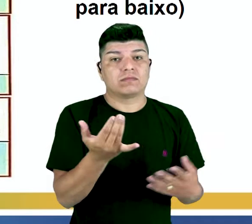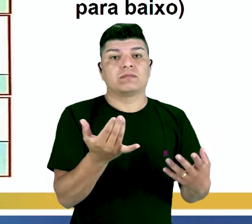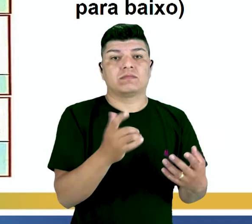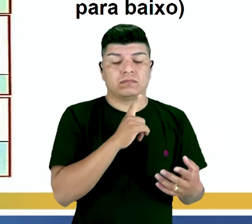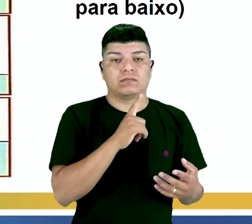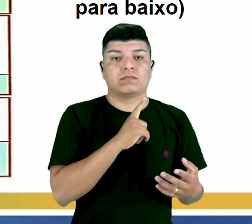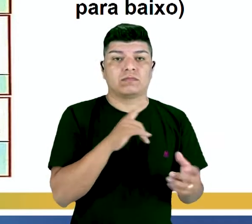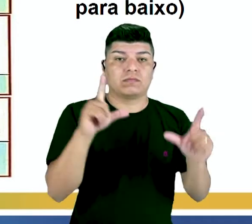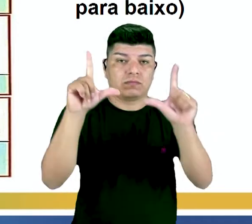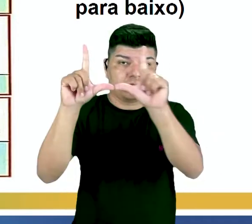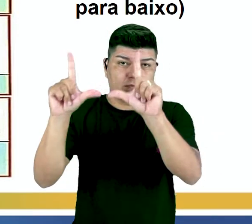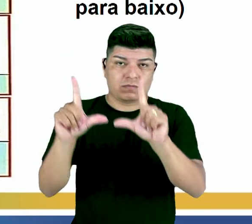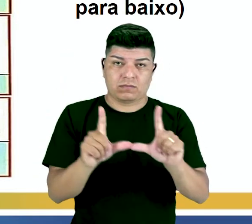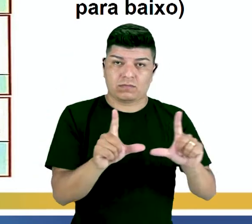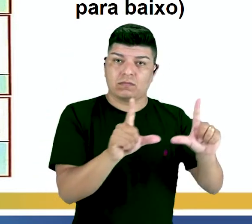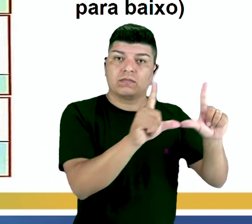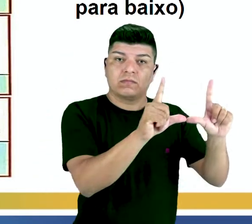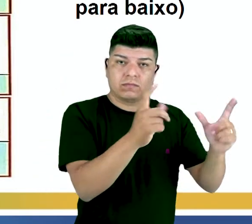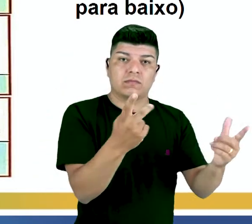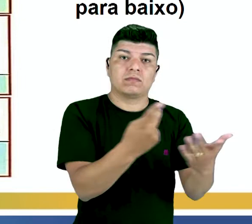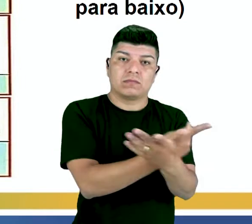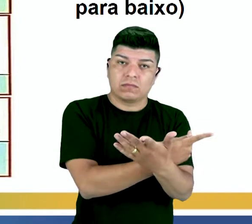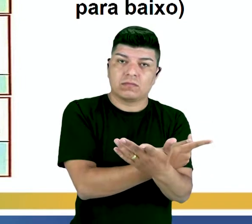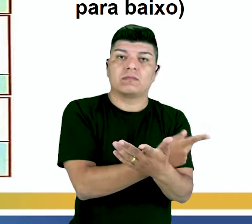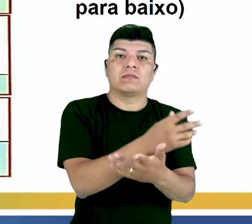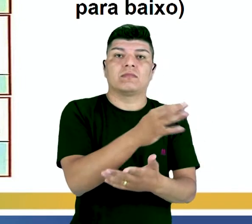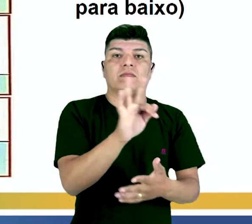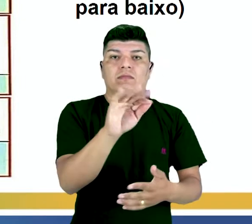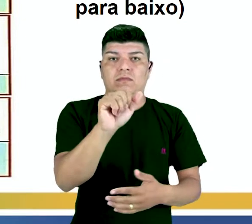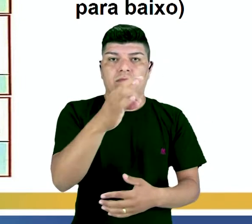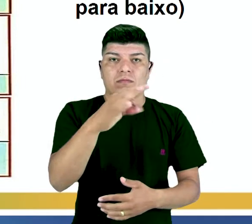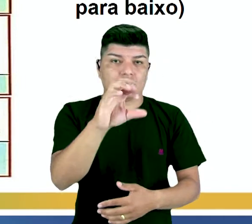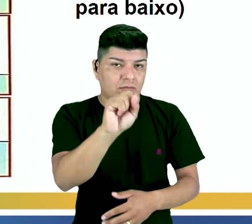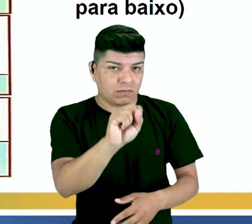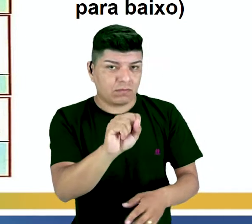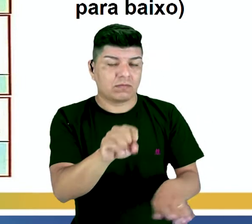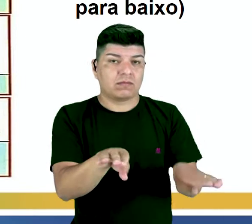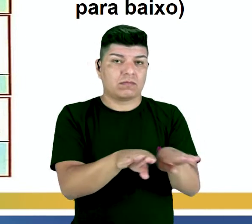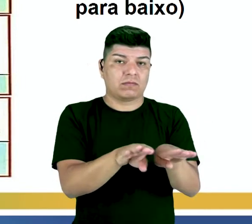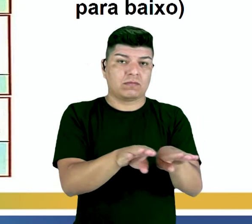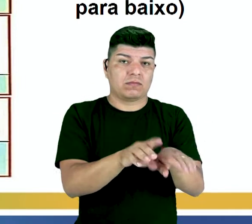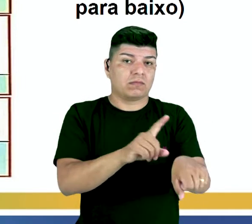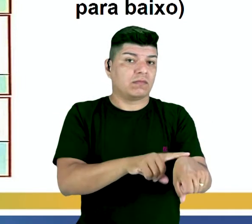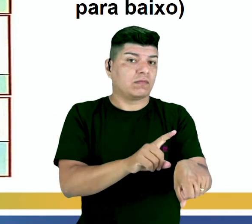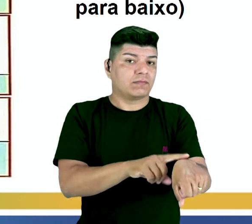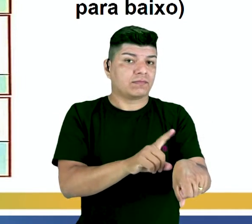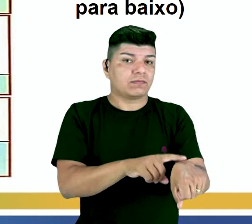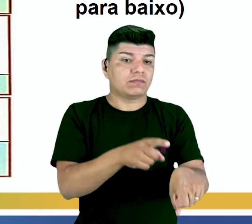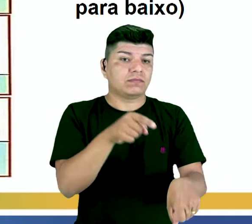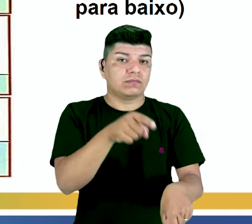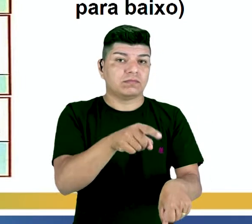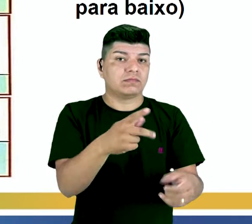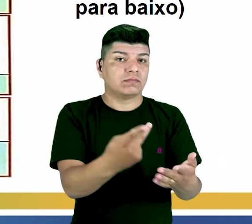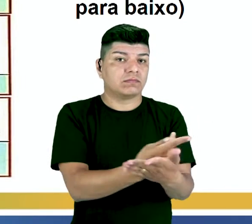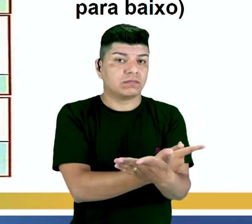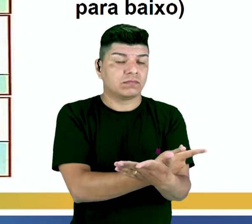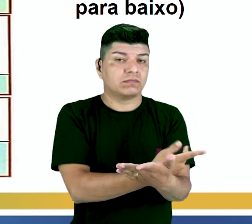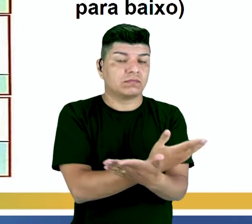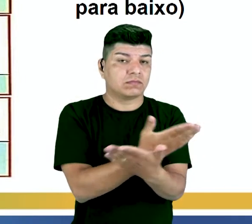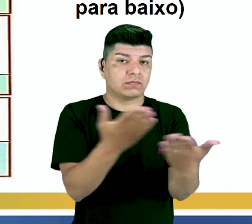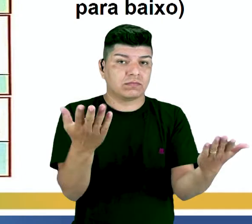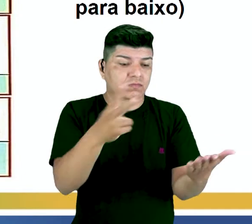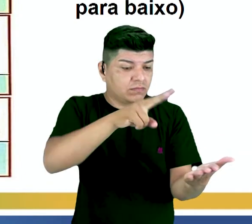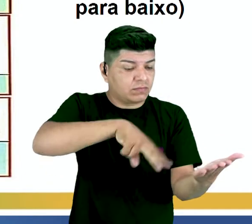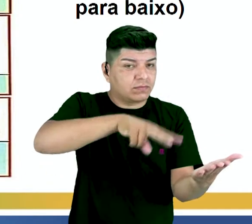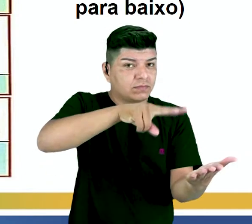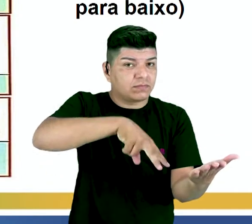tem essa sequência cronológica de fato. Tem fatos e tem a execução momentânea daquela determinada ação para que você,